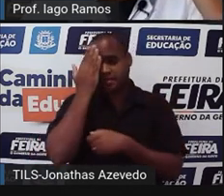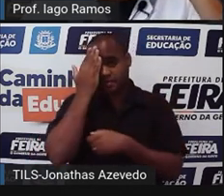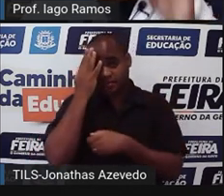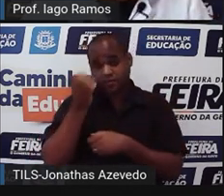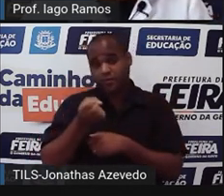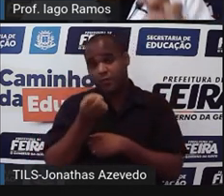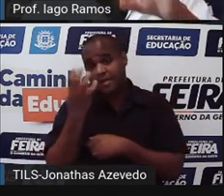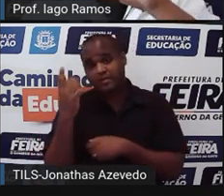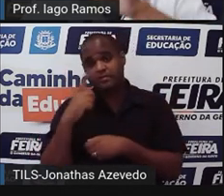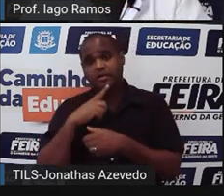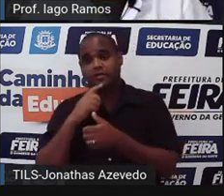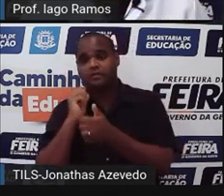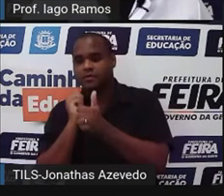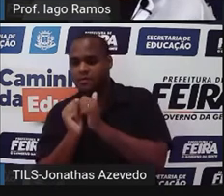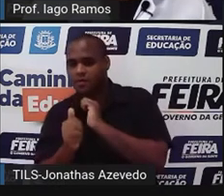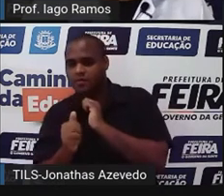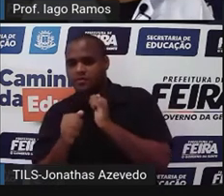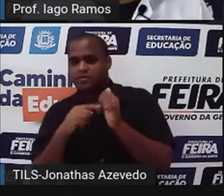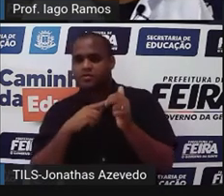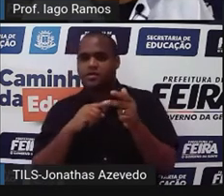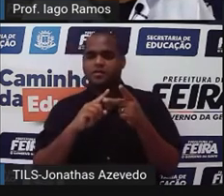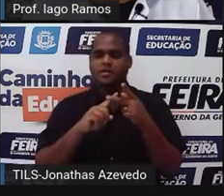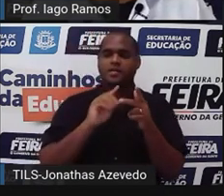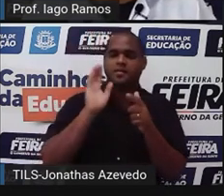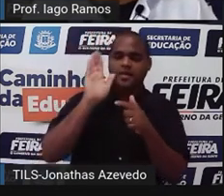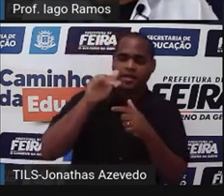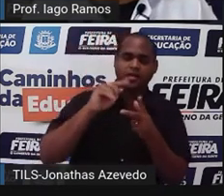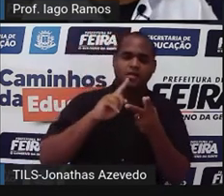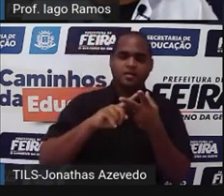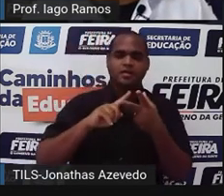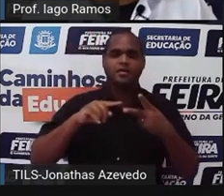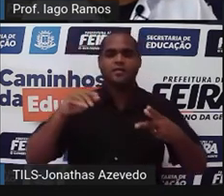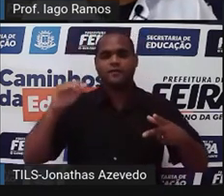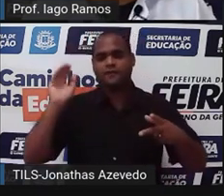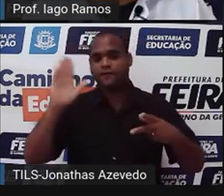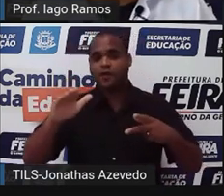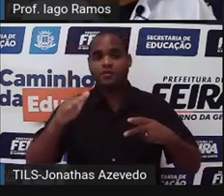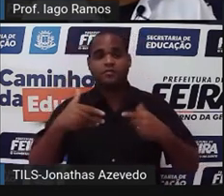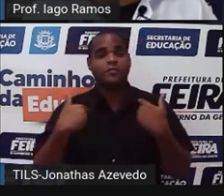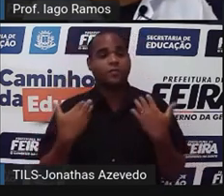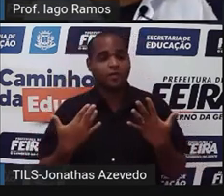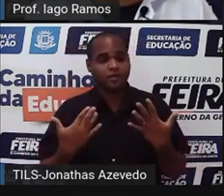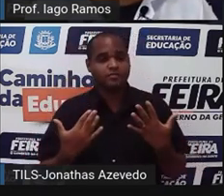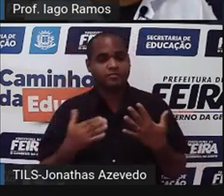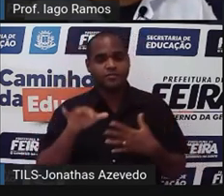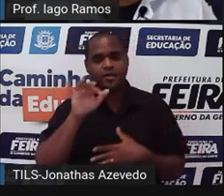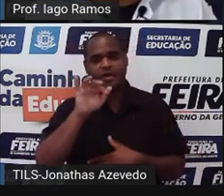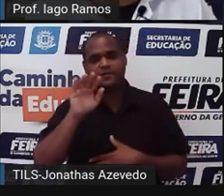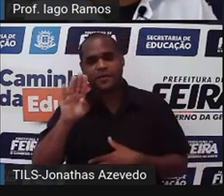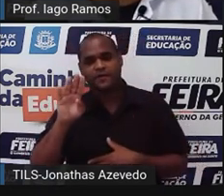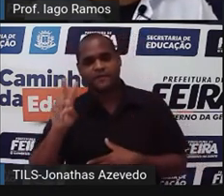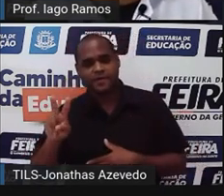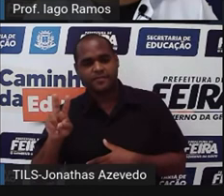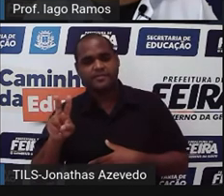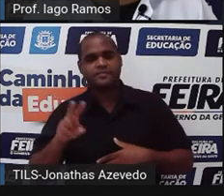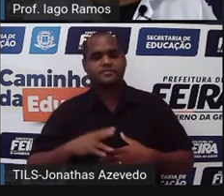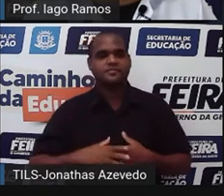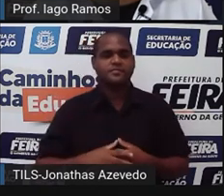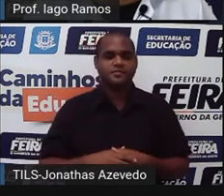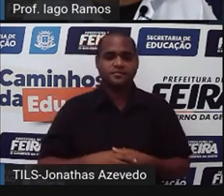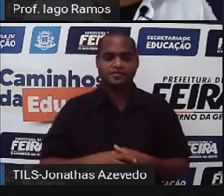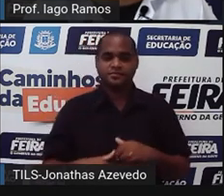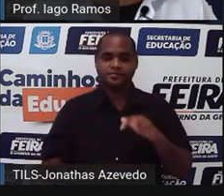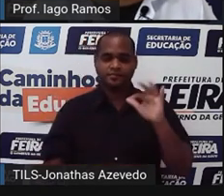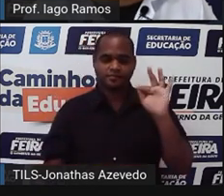tem para o futebol, para o basquete, para o vôlei. Tá bom? Então tô colocando as letrinhas ali pra gente não se perder, tá, do